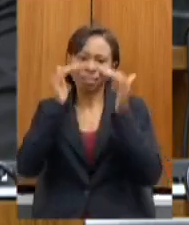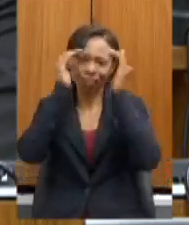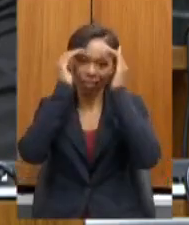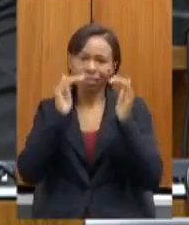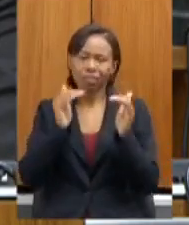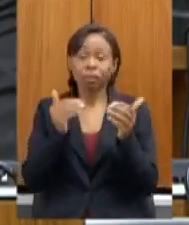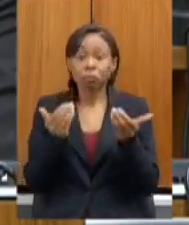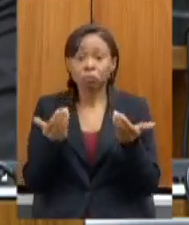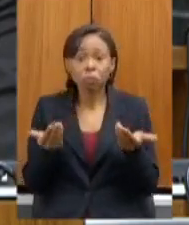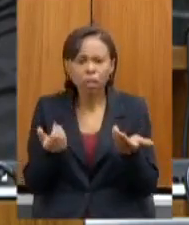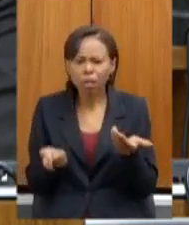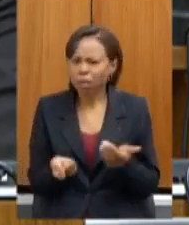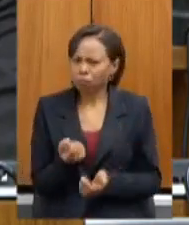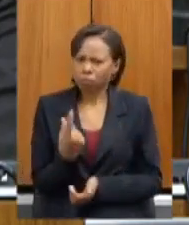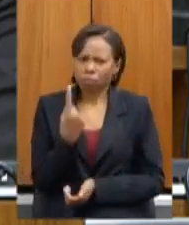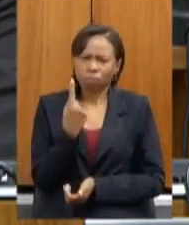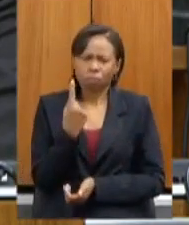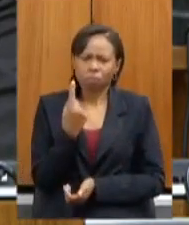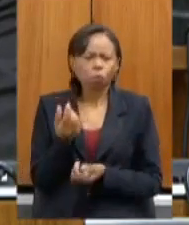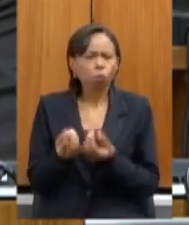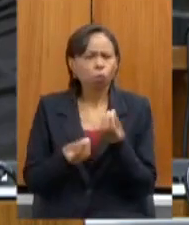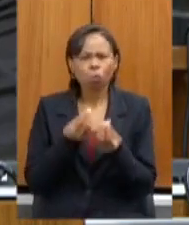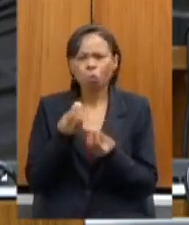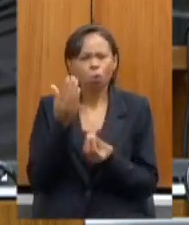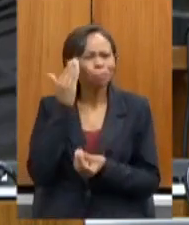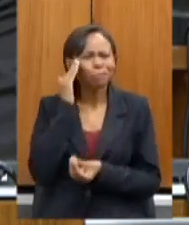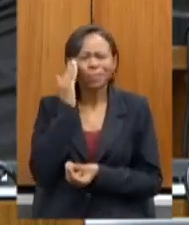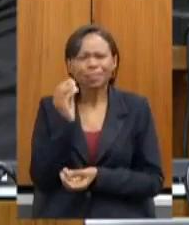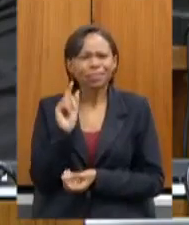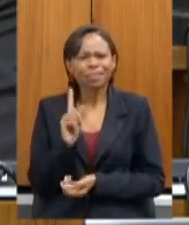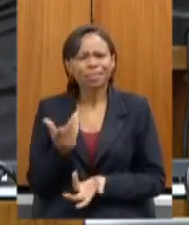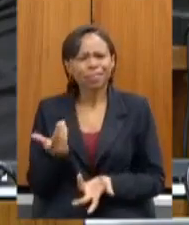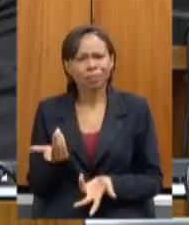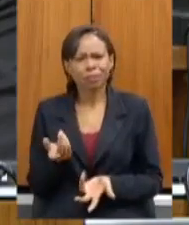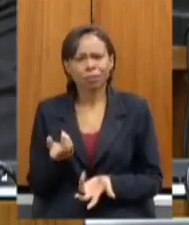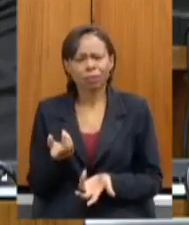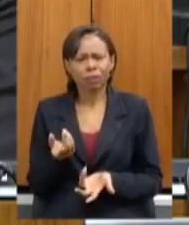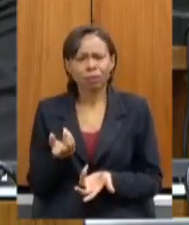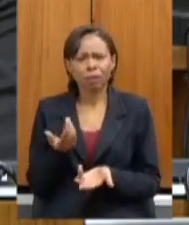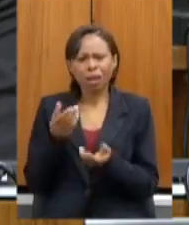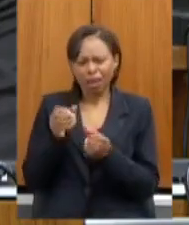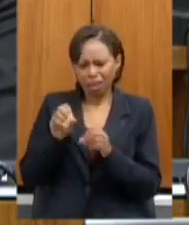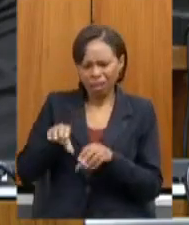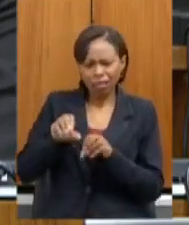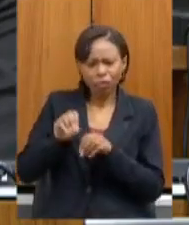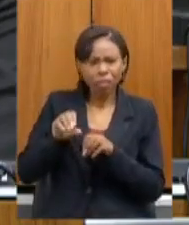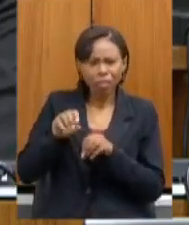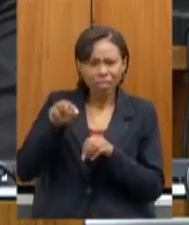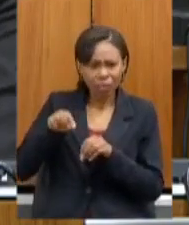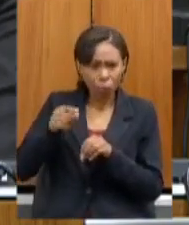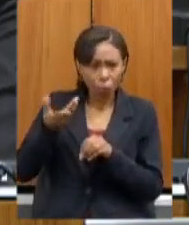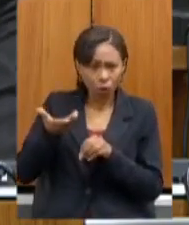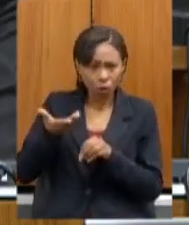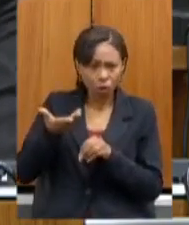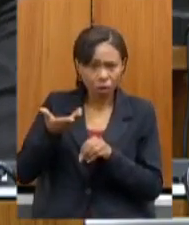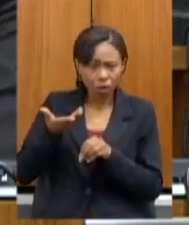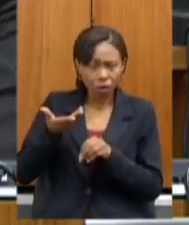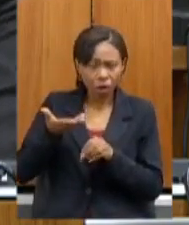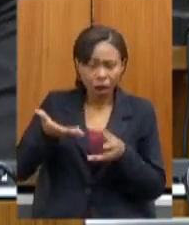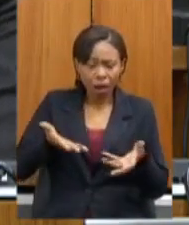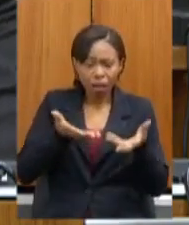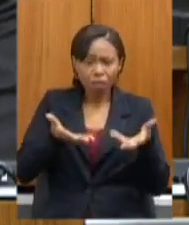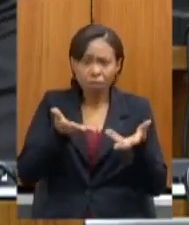absurdo isso não dá para entender como que a educação corrobora com incentivos para que alunos não se